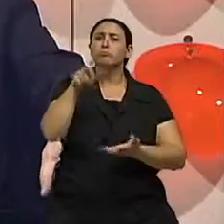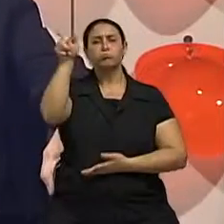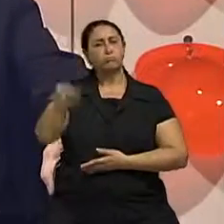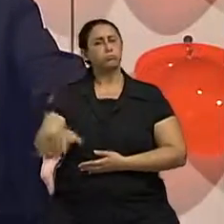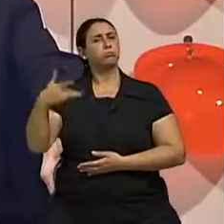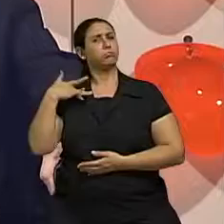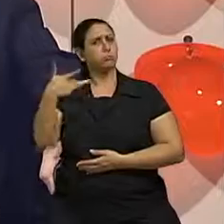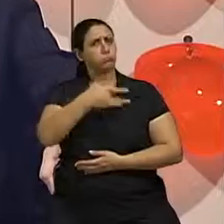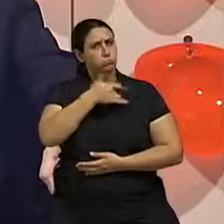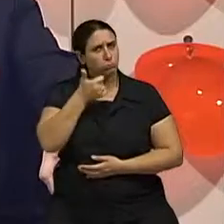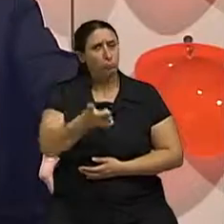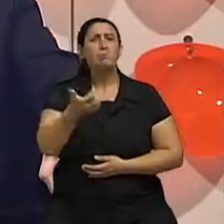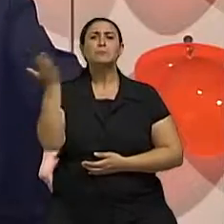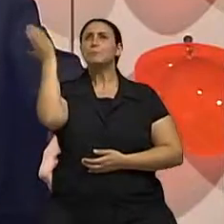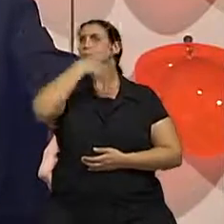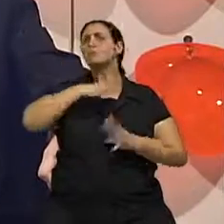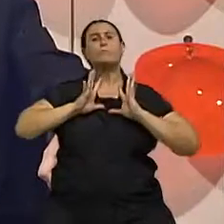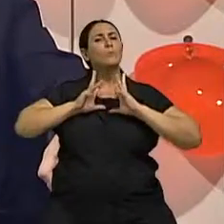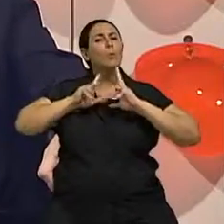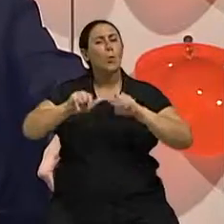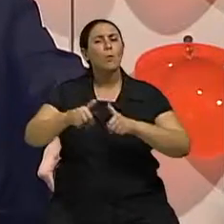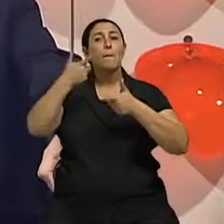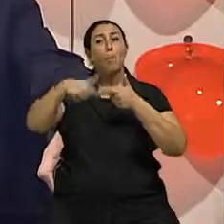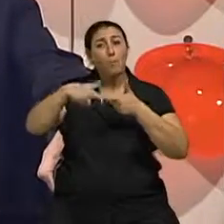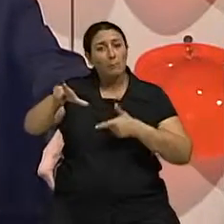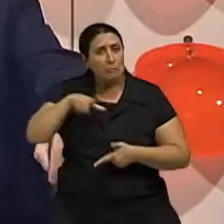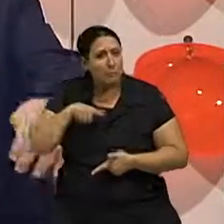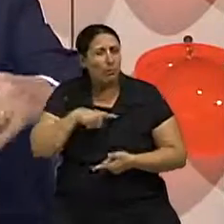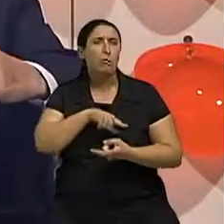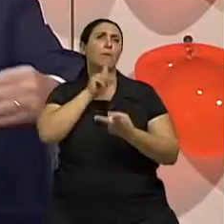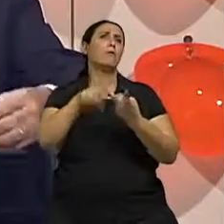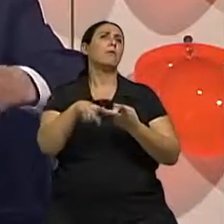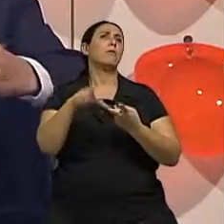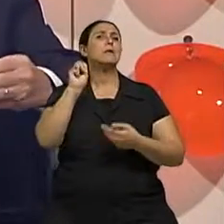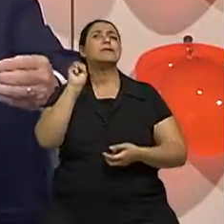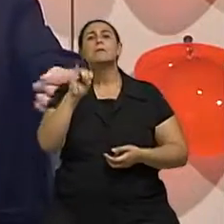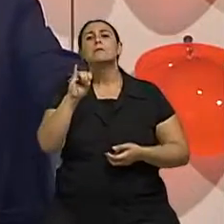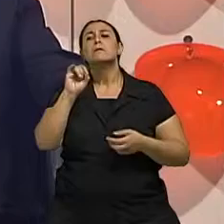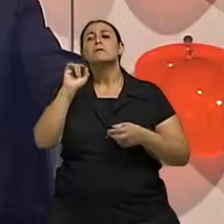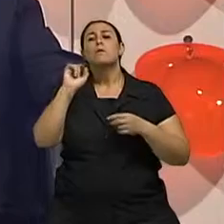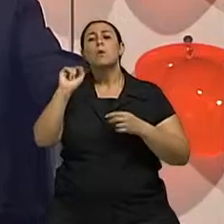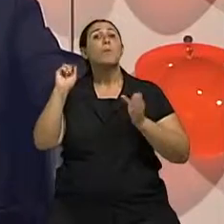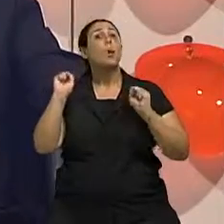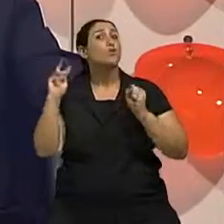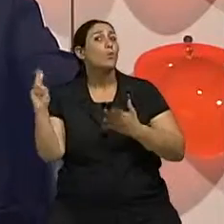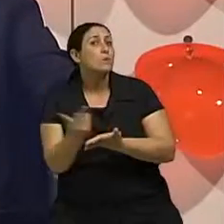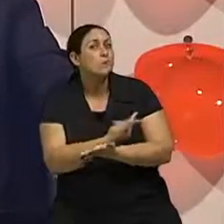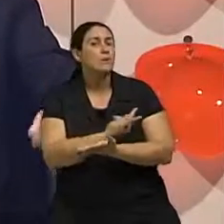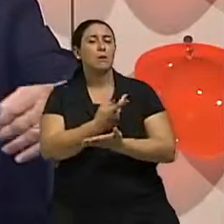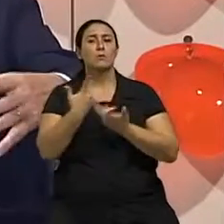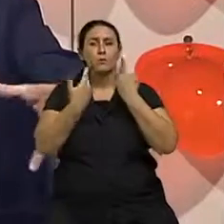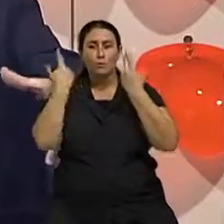consta todos os problemas, o que pode acontecer com a cirurgia.